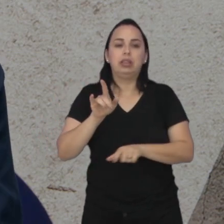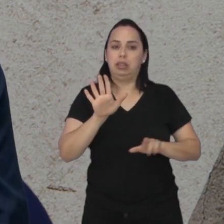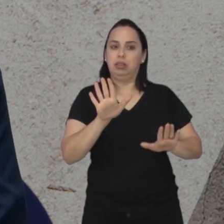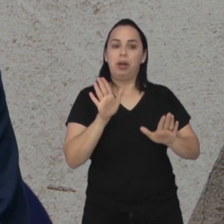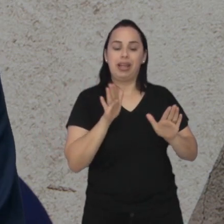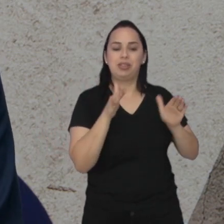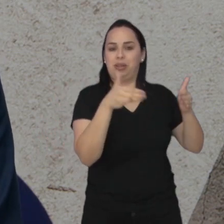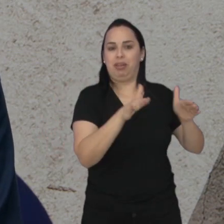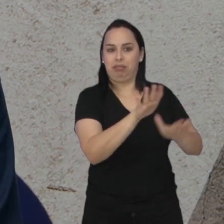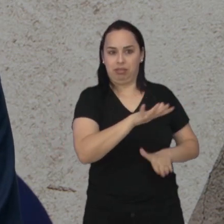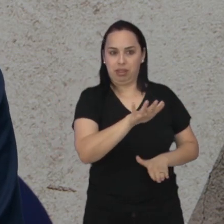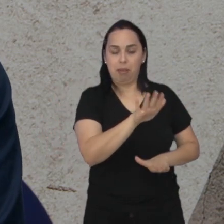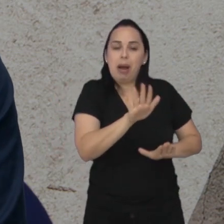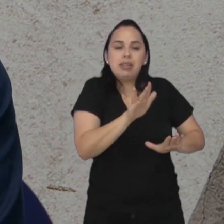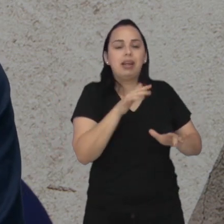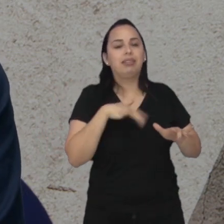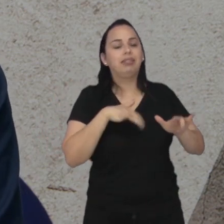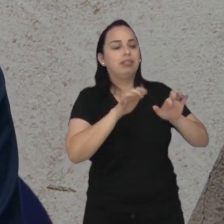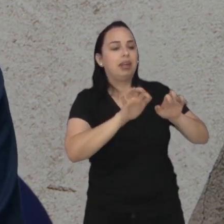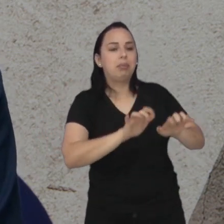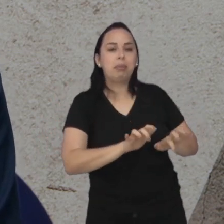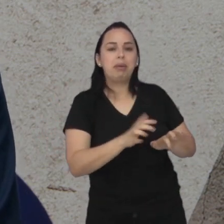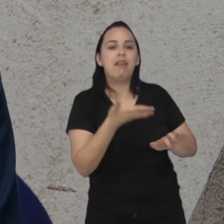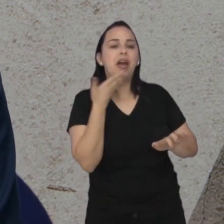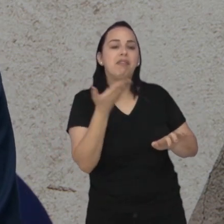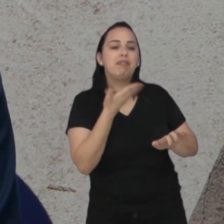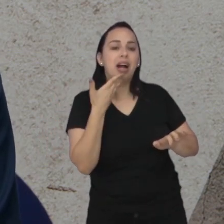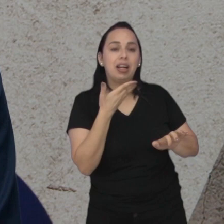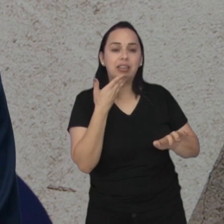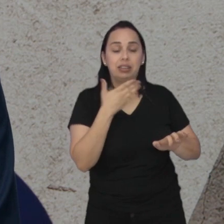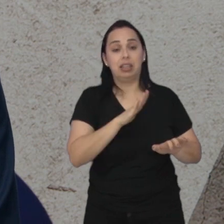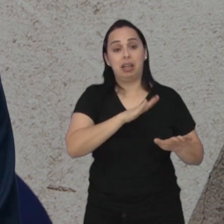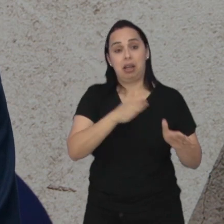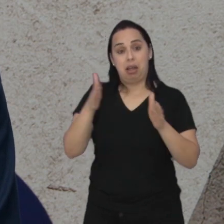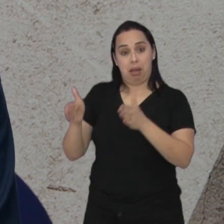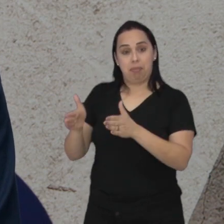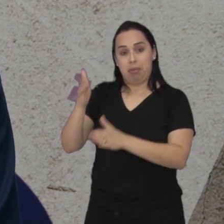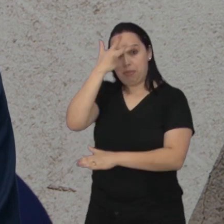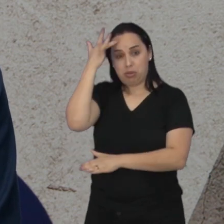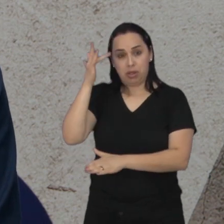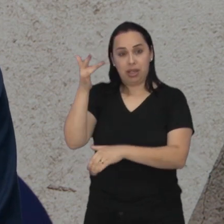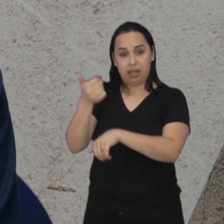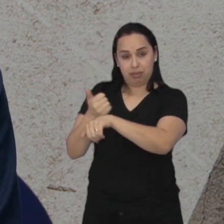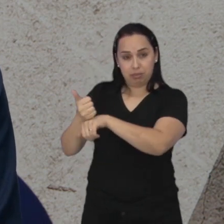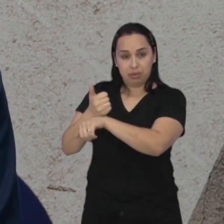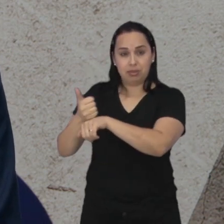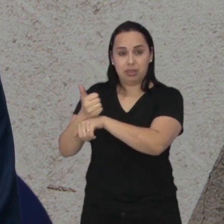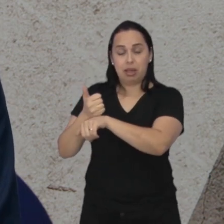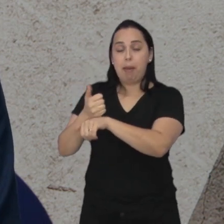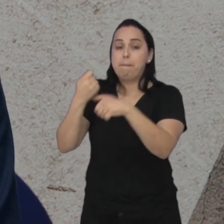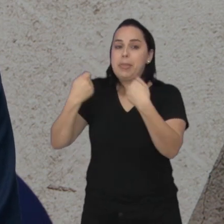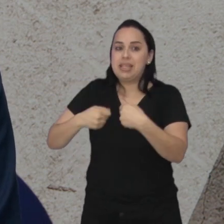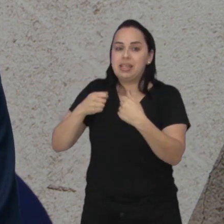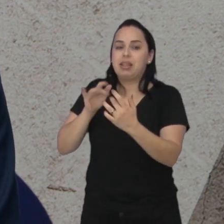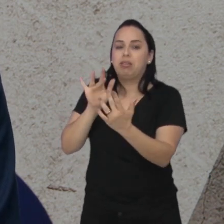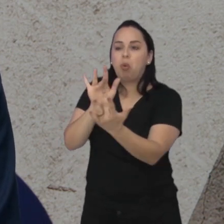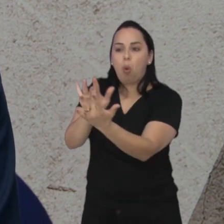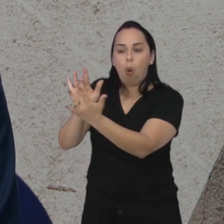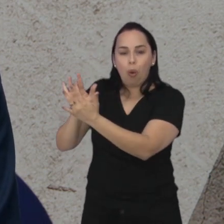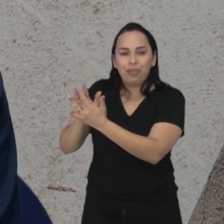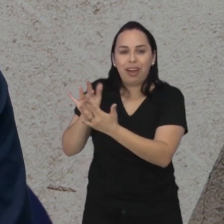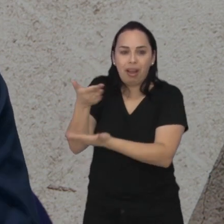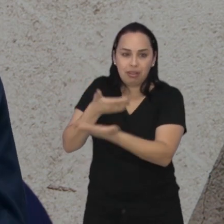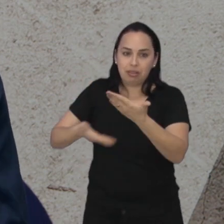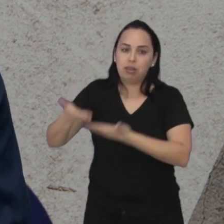atuação de quem trabalha com informática, mas eu fico ali na máquina e é mais fácil. Quem trabalha com educação física precisa gostar de